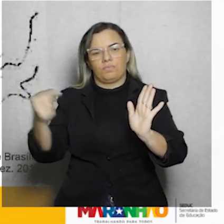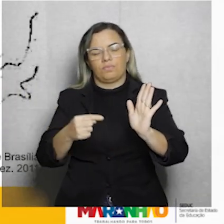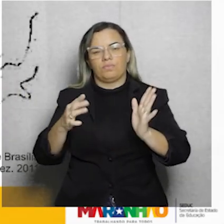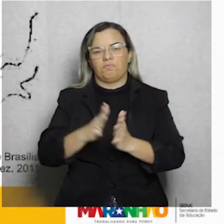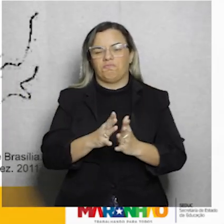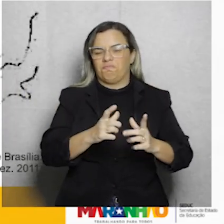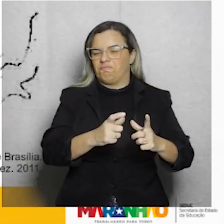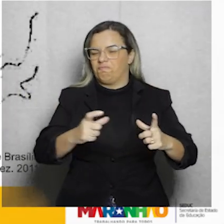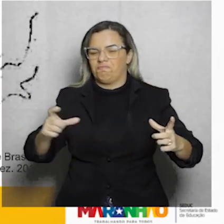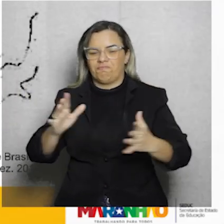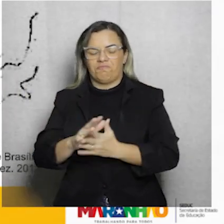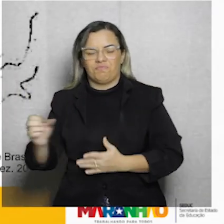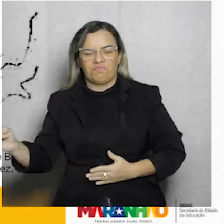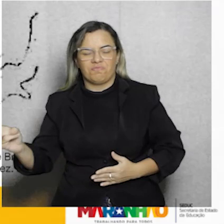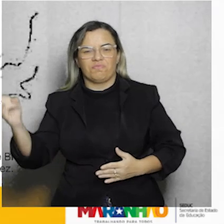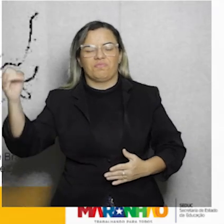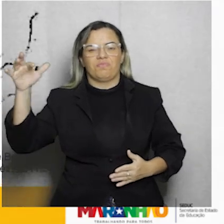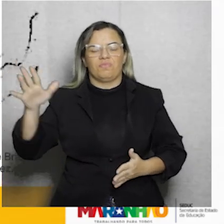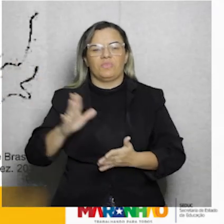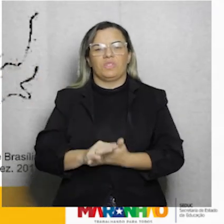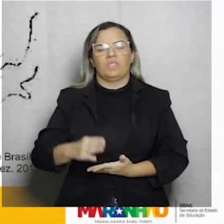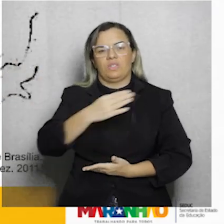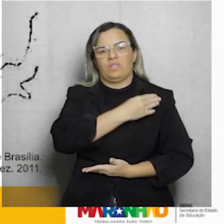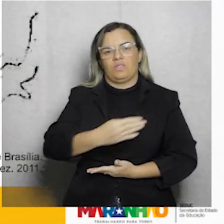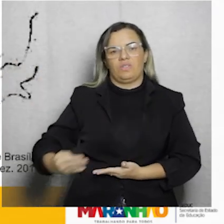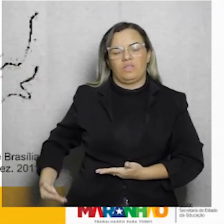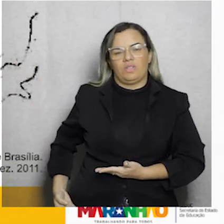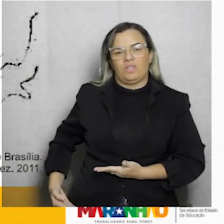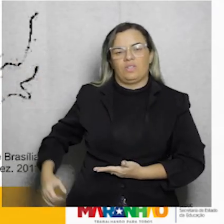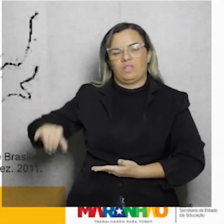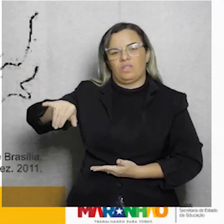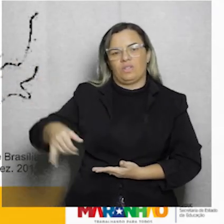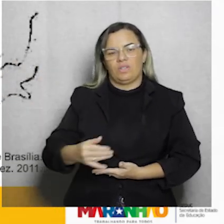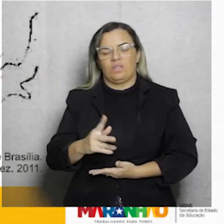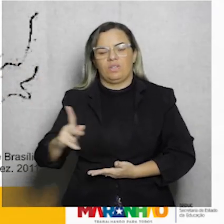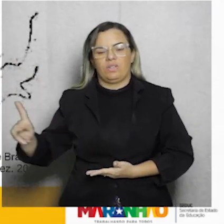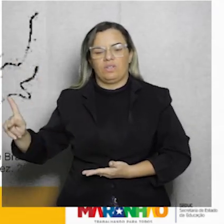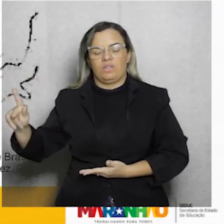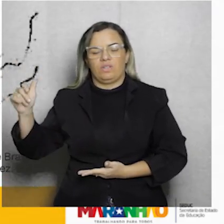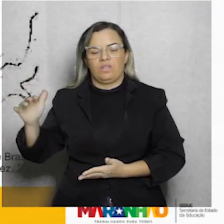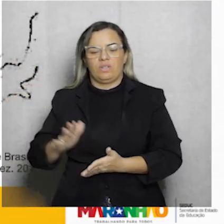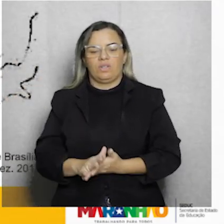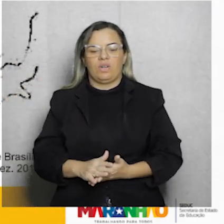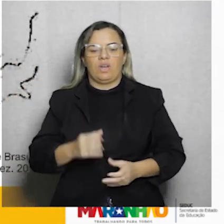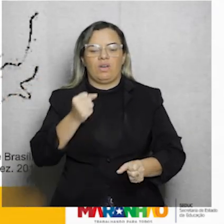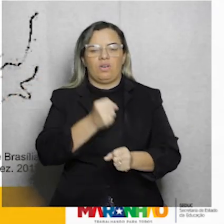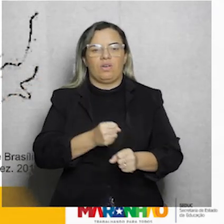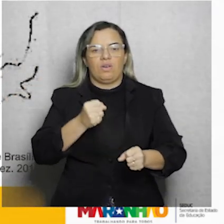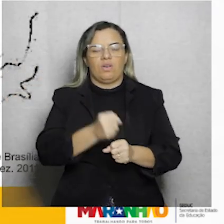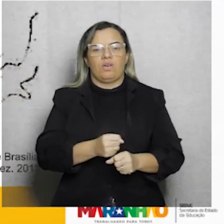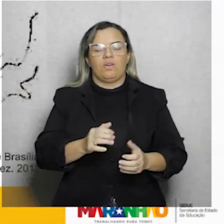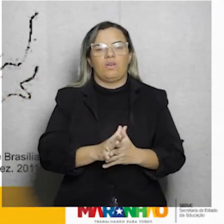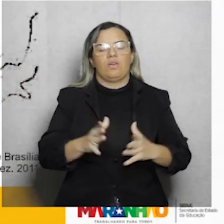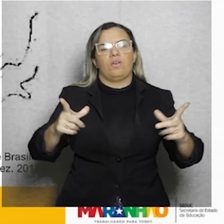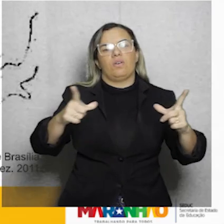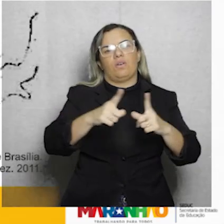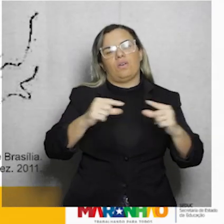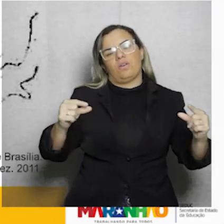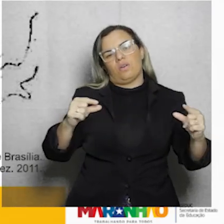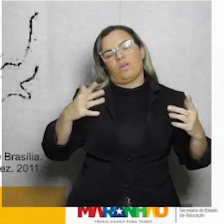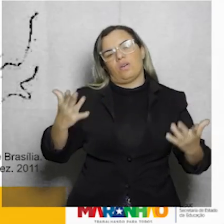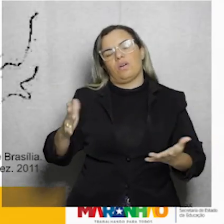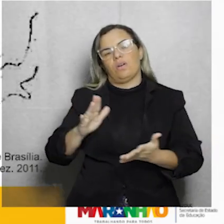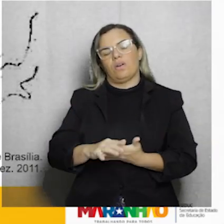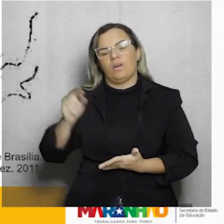grandes feitos do governo do JK, que foi a construção de Brasília. Um governo